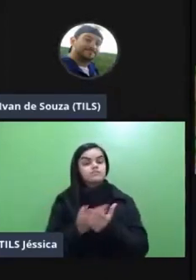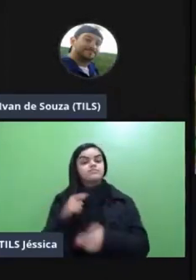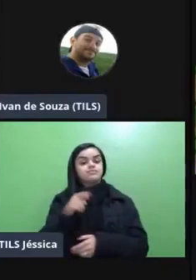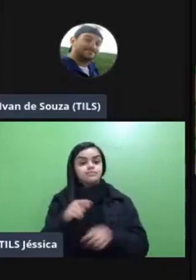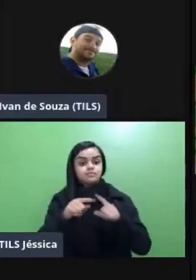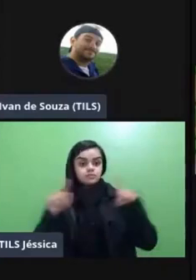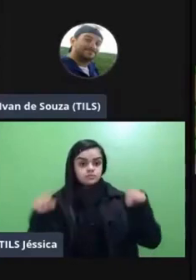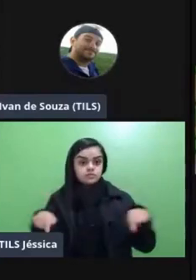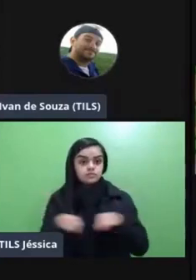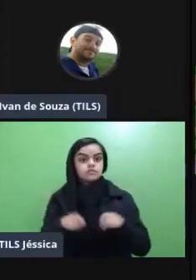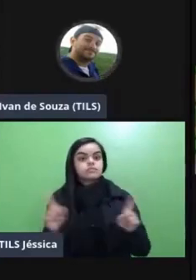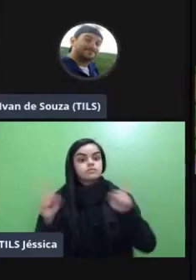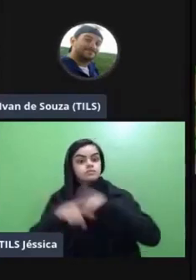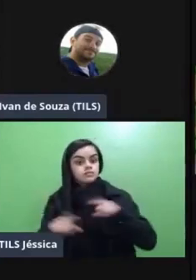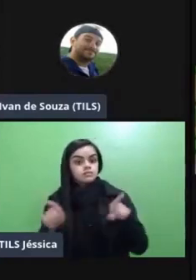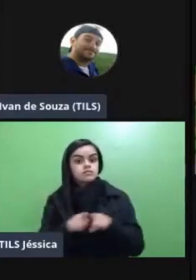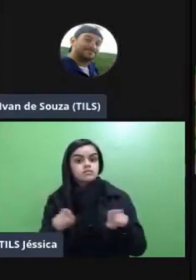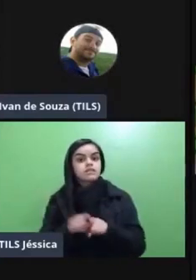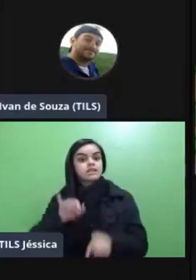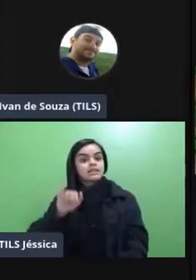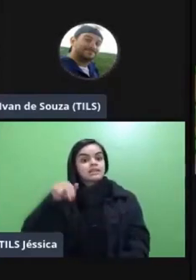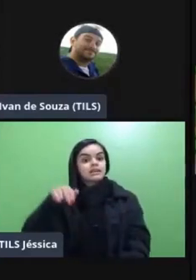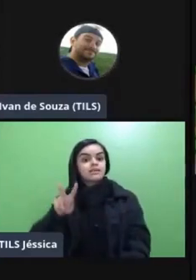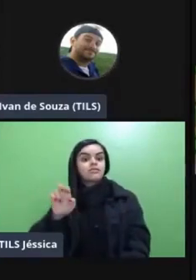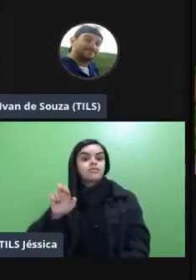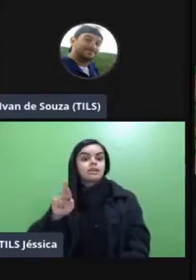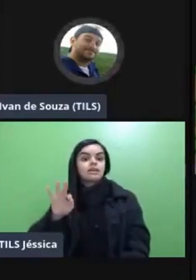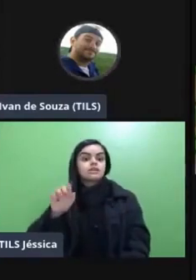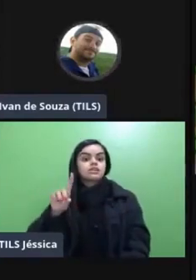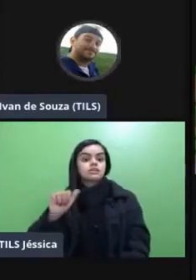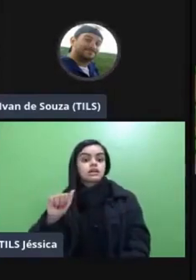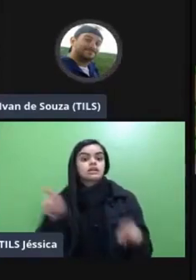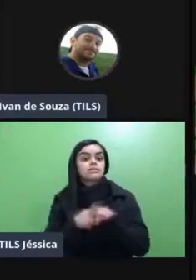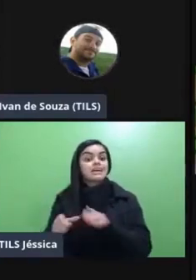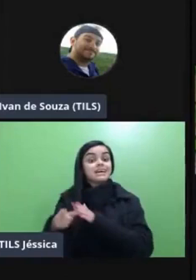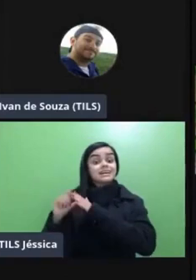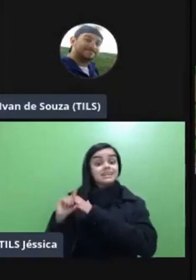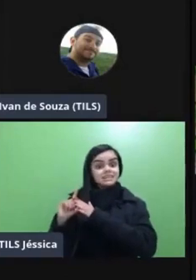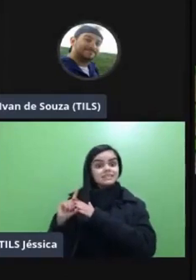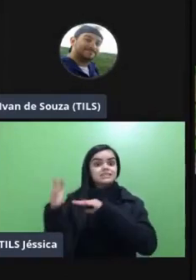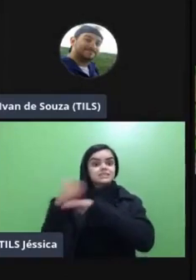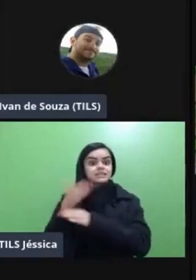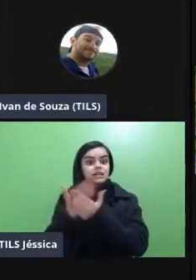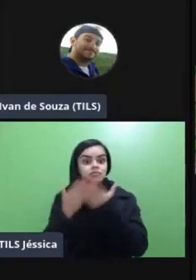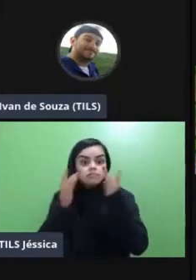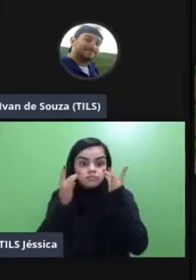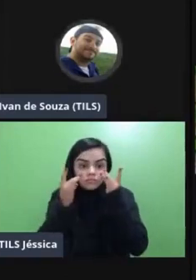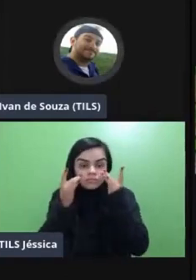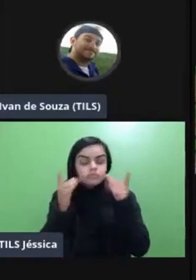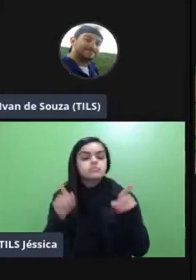de aula invertida isso se inverte por isso que chama invertida o conhecer entender acontece antes da sala de aula física né